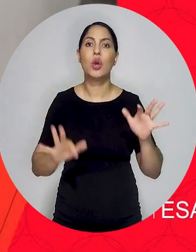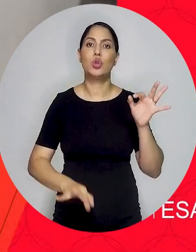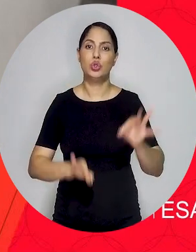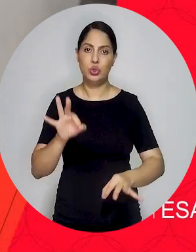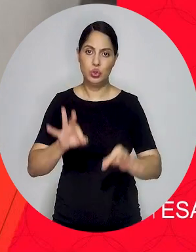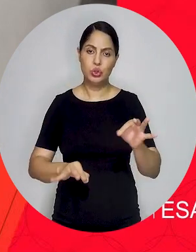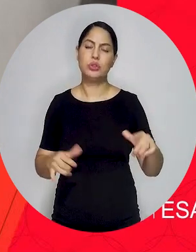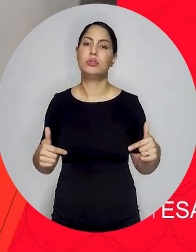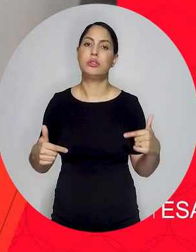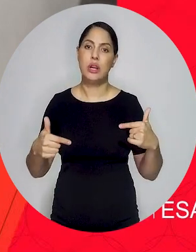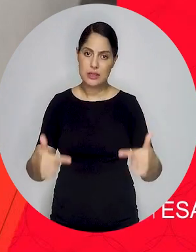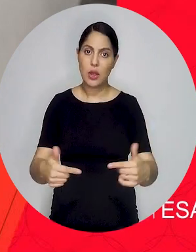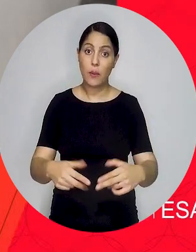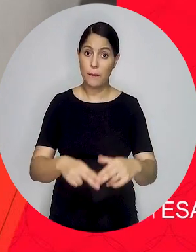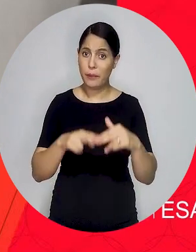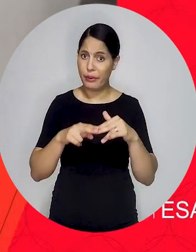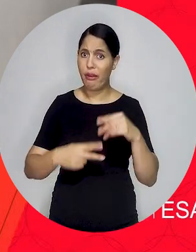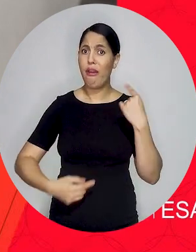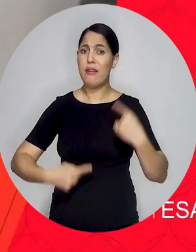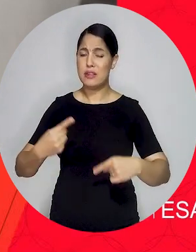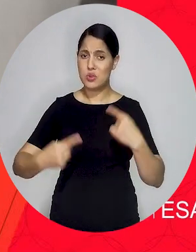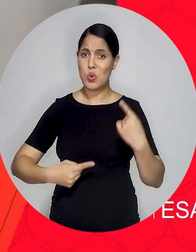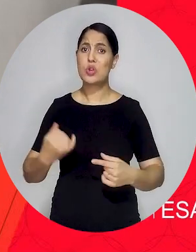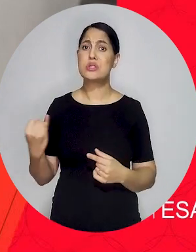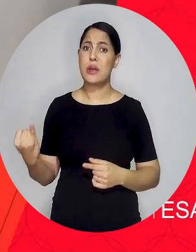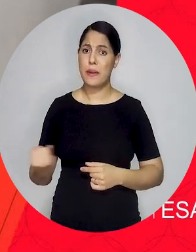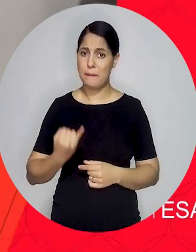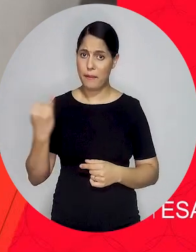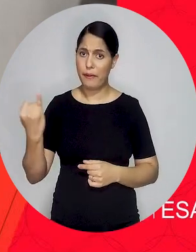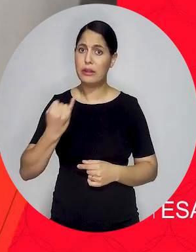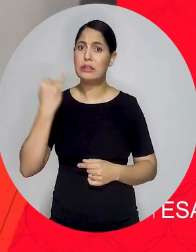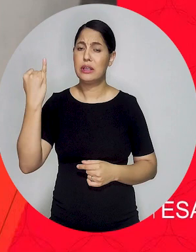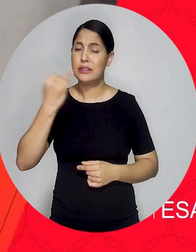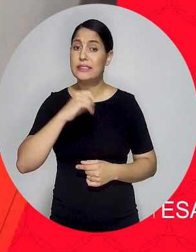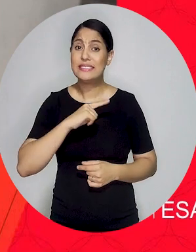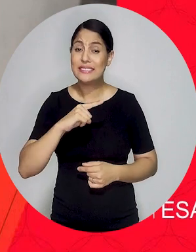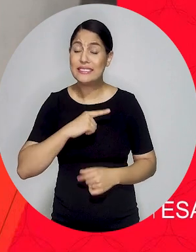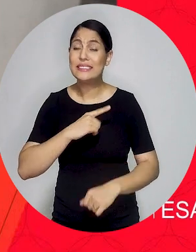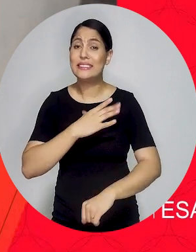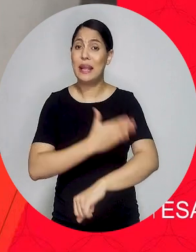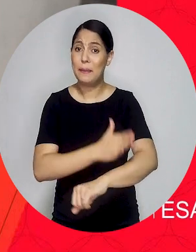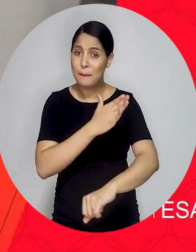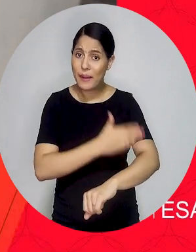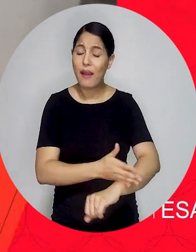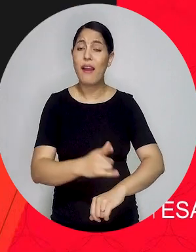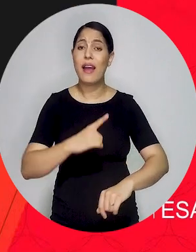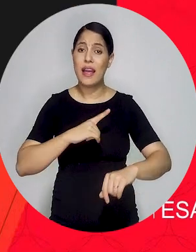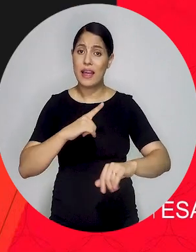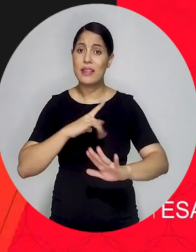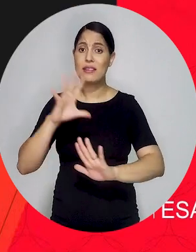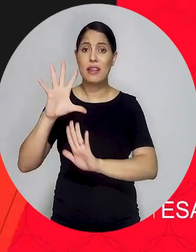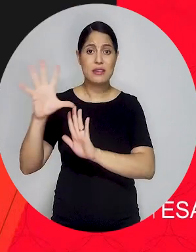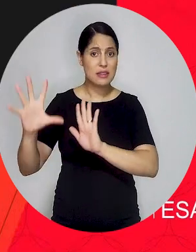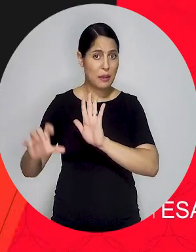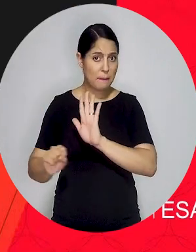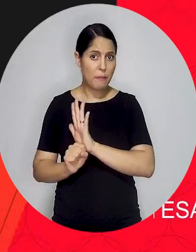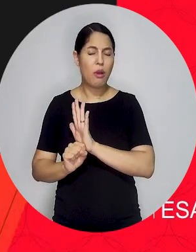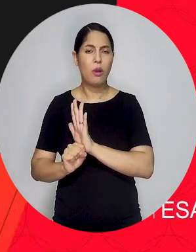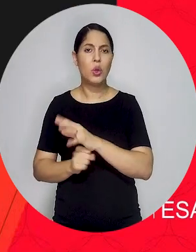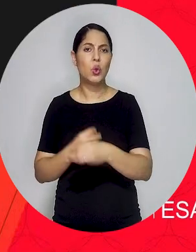sobre a autonomia desse ramo jurídico e uma discussão que é importante por diversos motivos, tanto os operacionais,